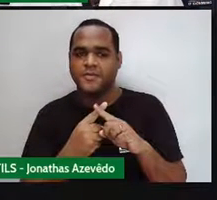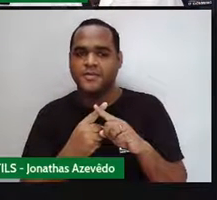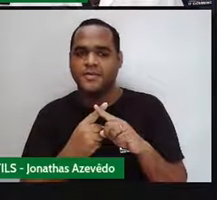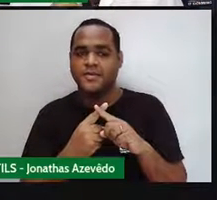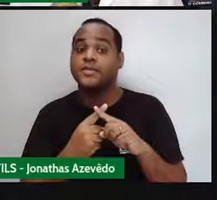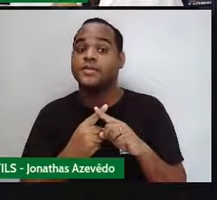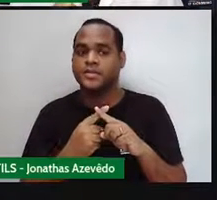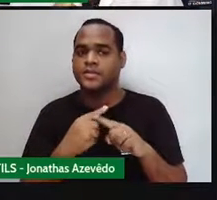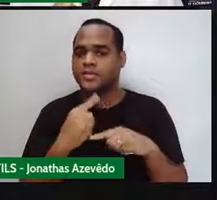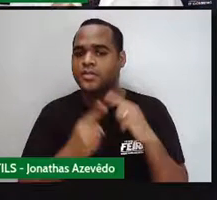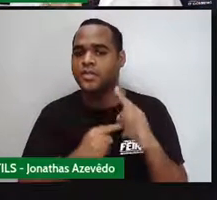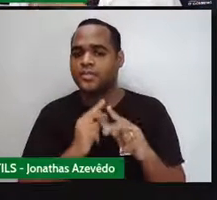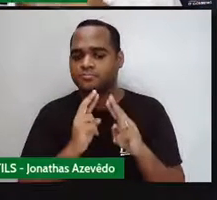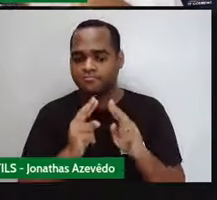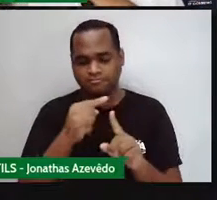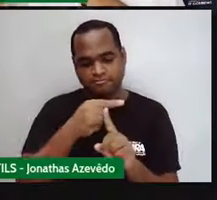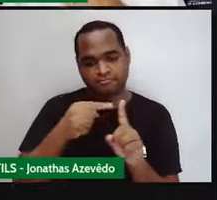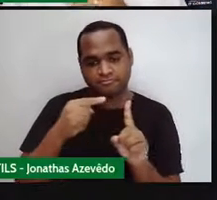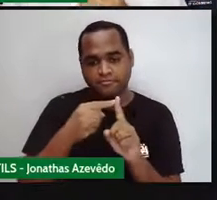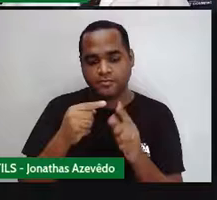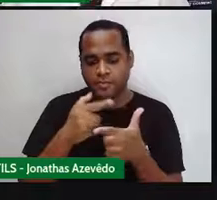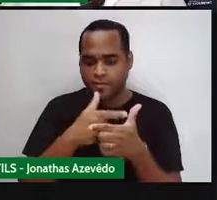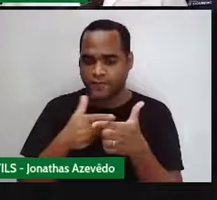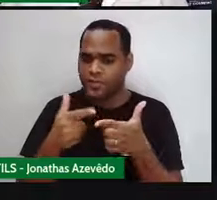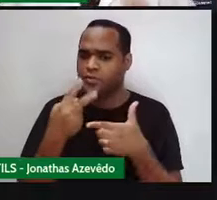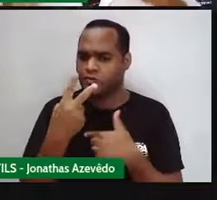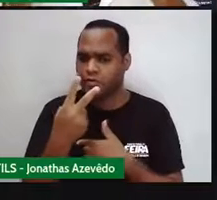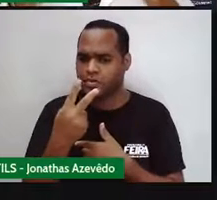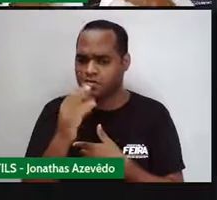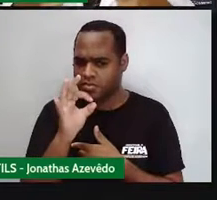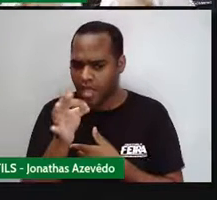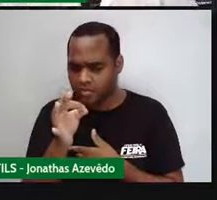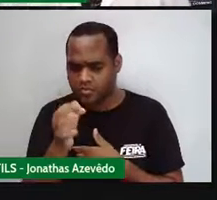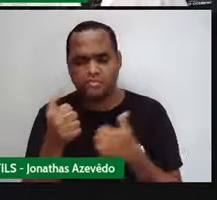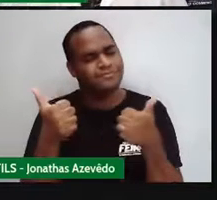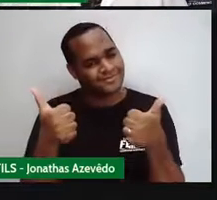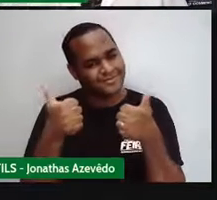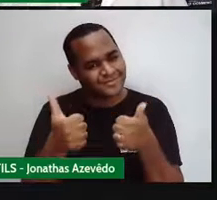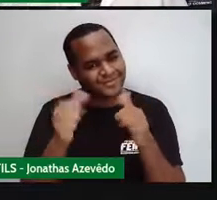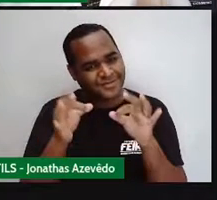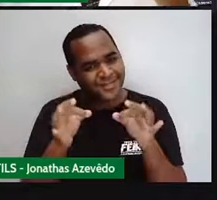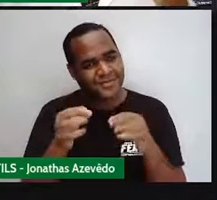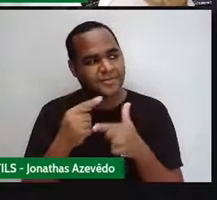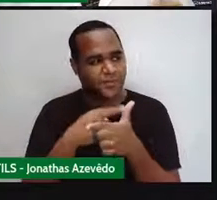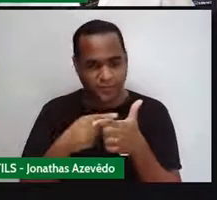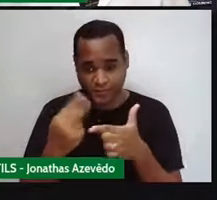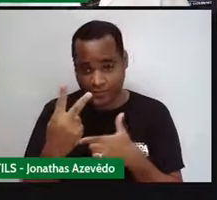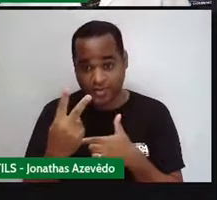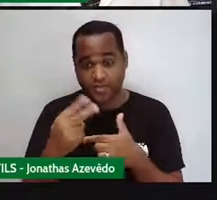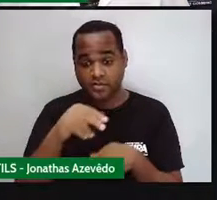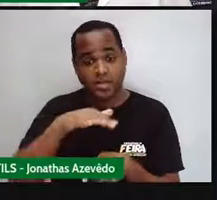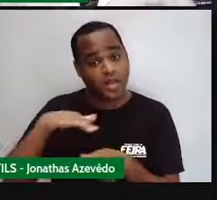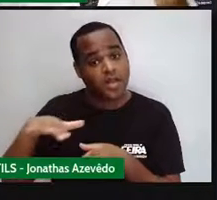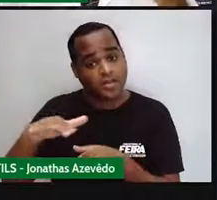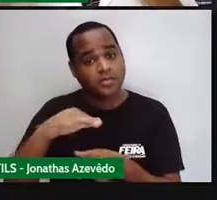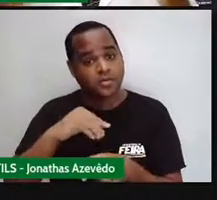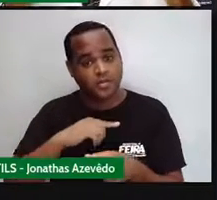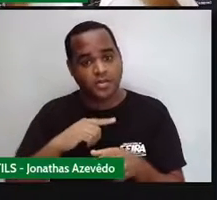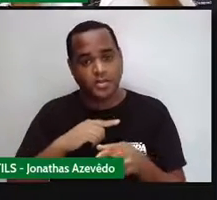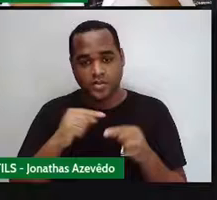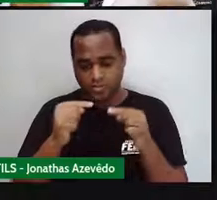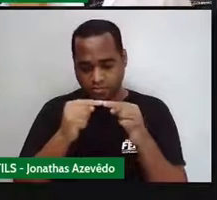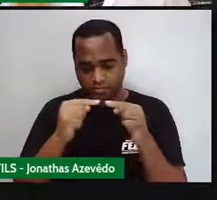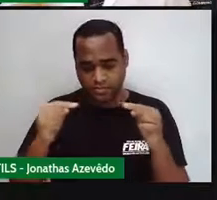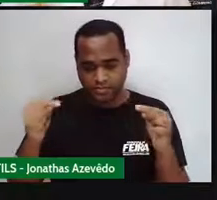E depois, a metade, professor, dividir por dois. É isso? Exatamente isso. A área do losango, pegar